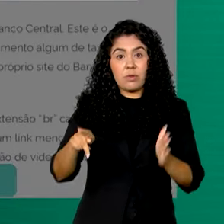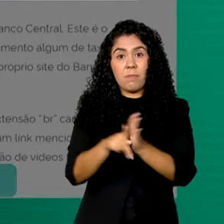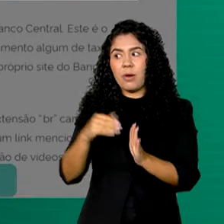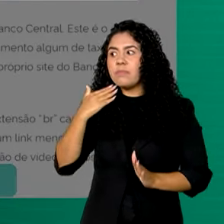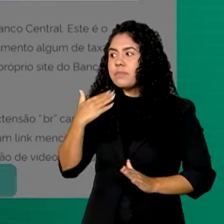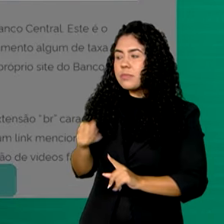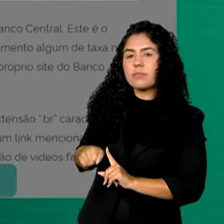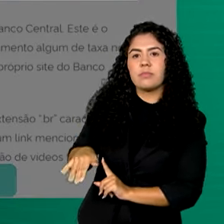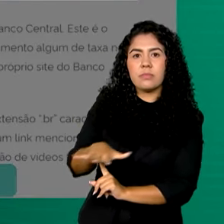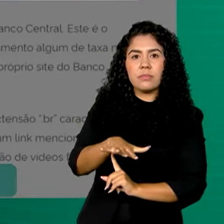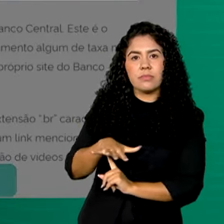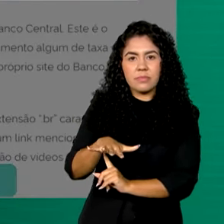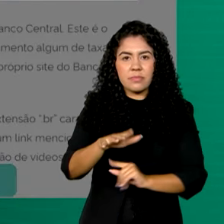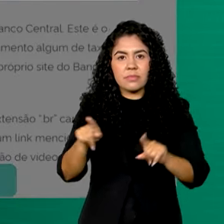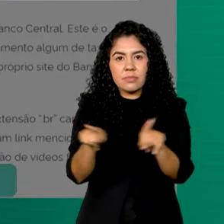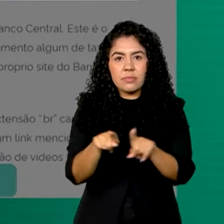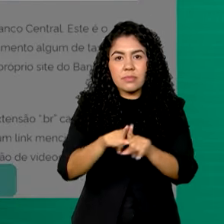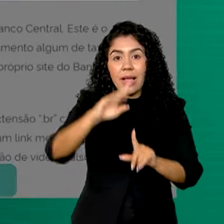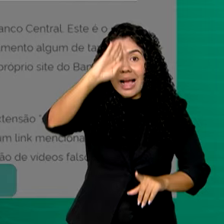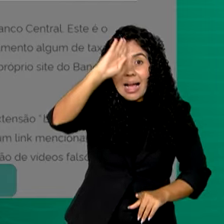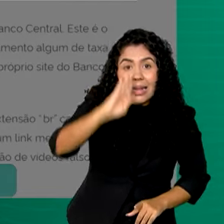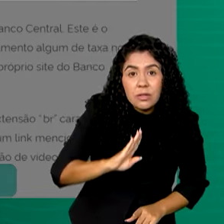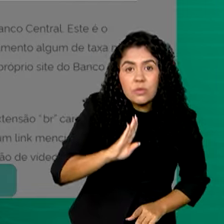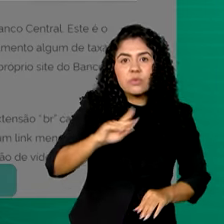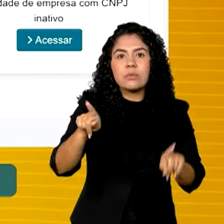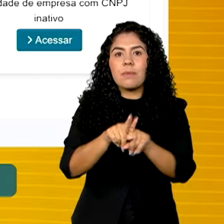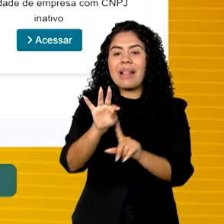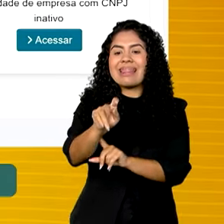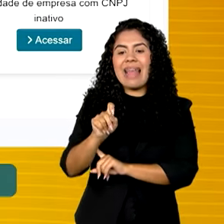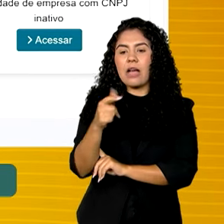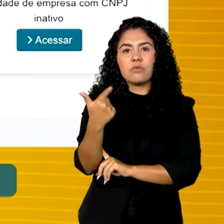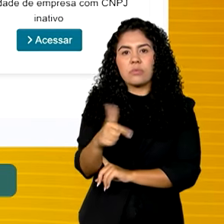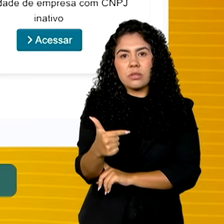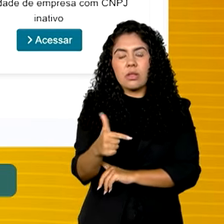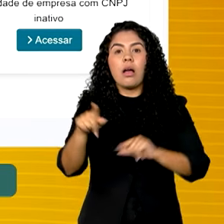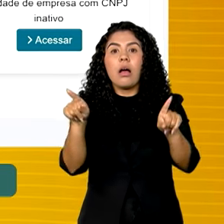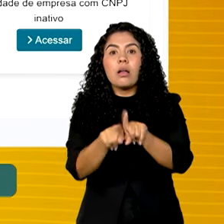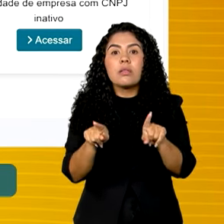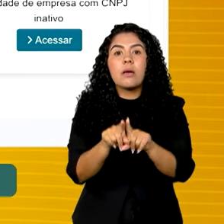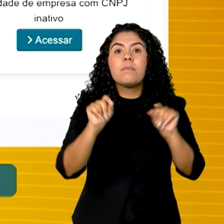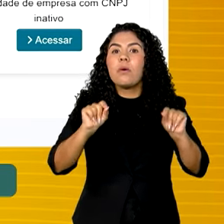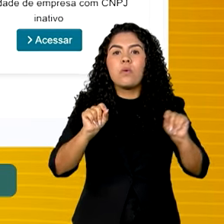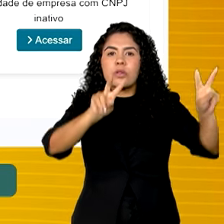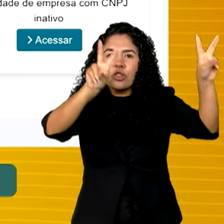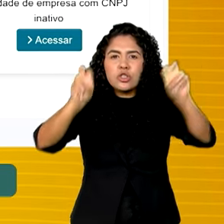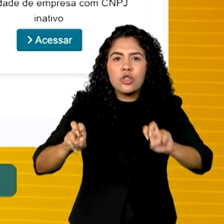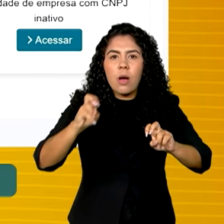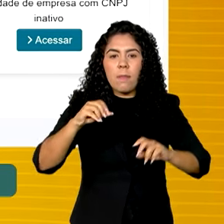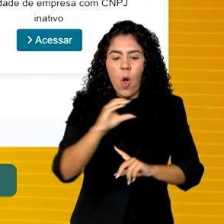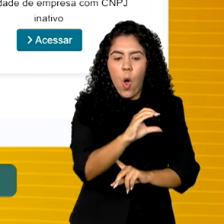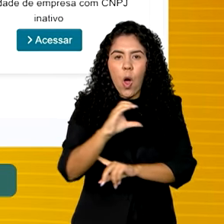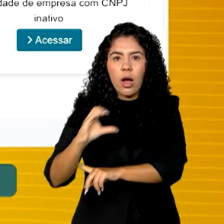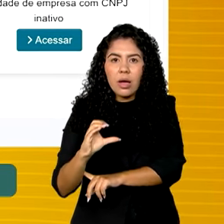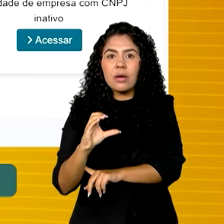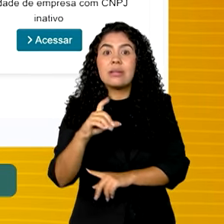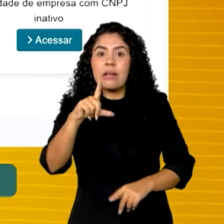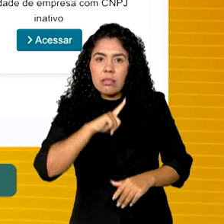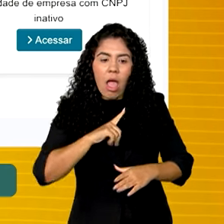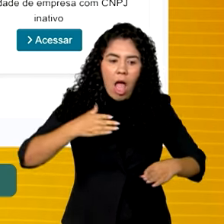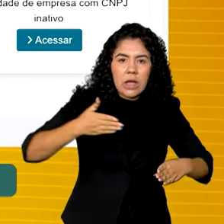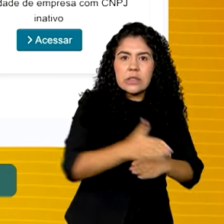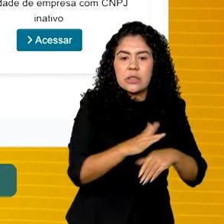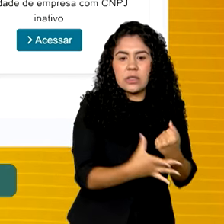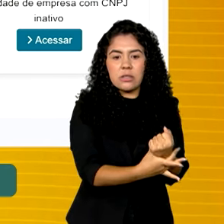totalmente gratuito e sem taxas. Depósitos esquecidos em contas correntes são acessados de forma